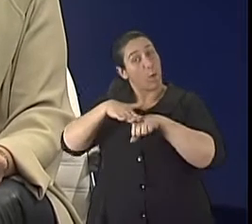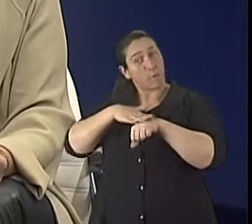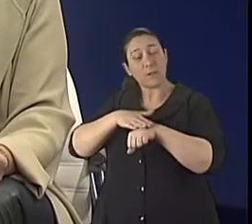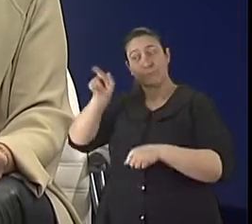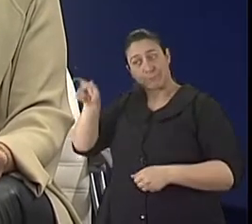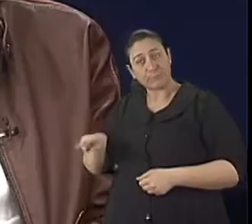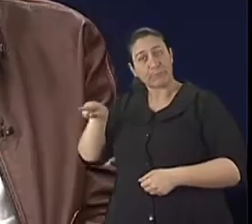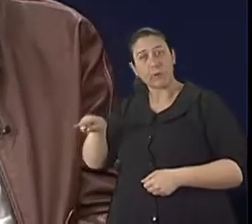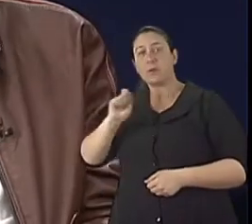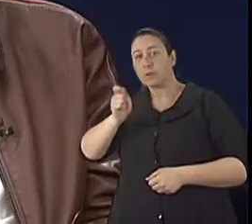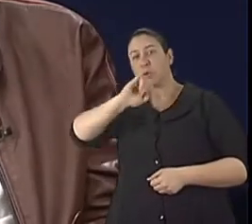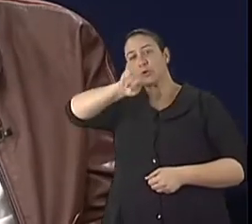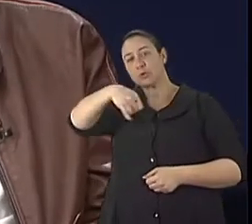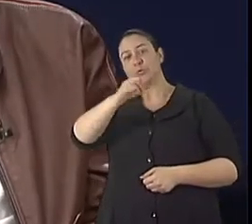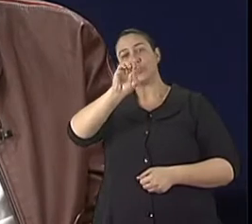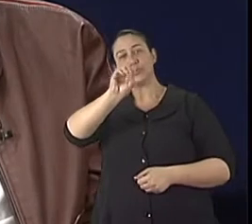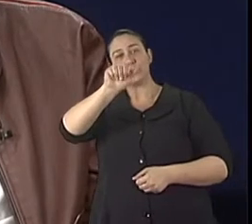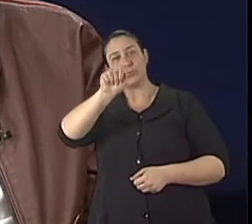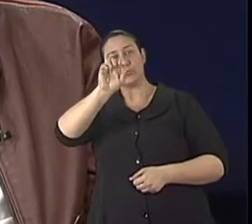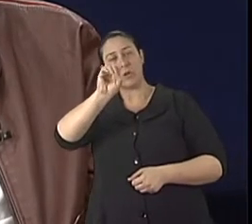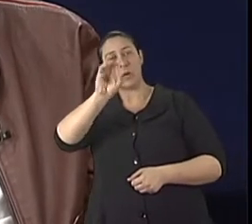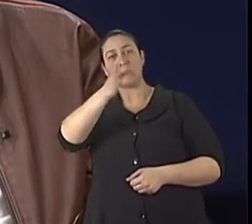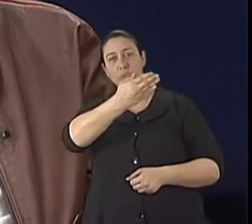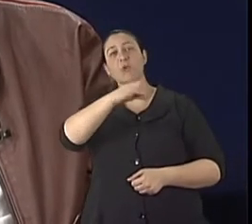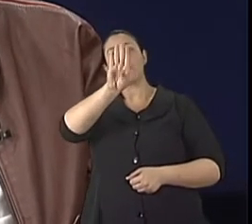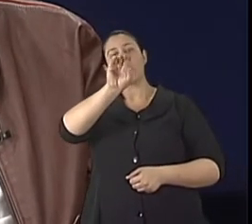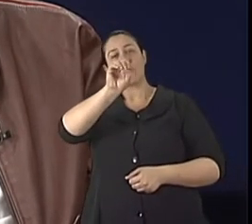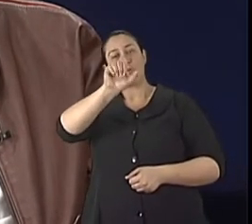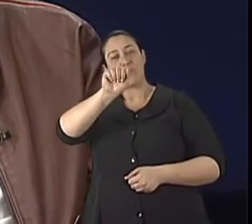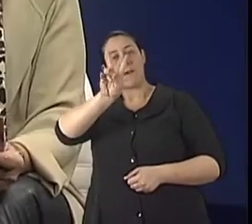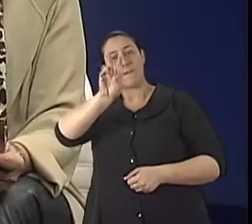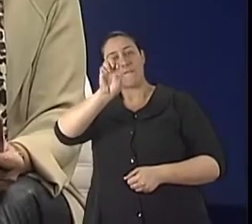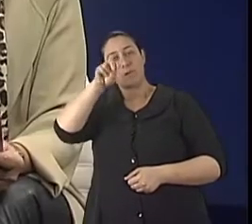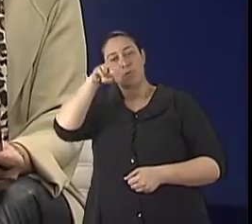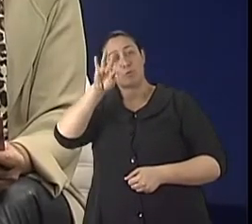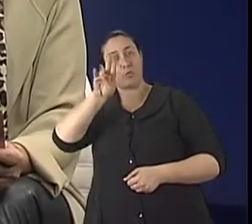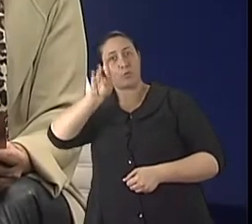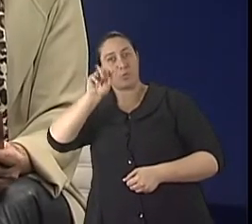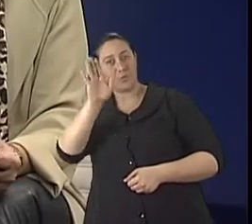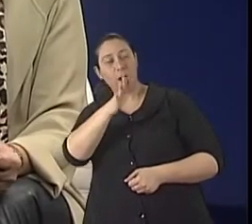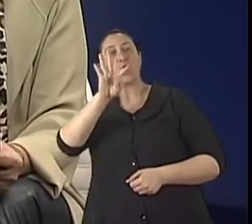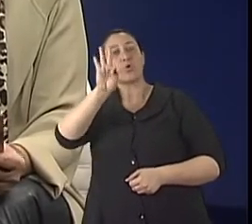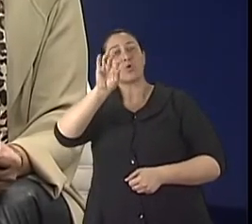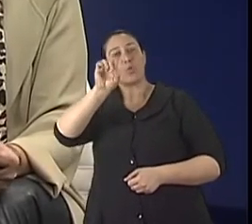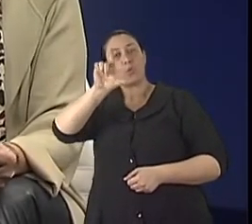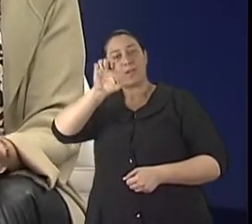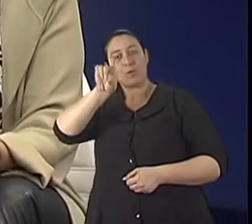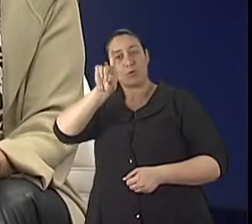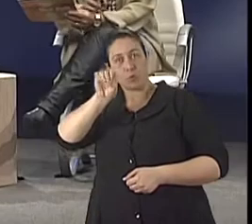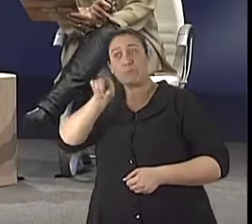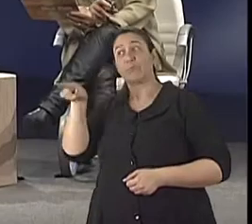agora com João Boaventura de Toledo, arquiteto da Prefeitura Municipal de Porto Alegre. João, é um